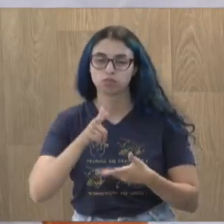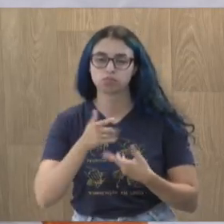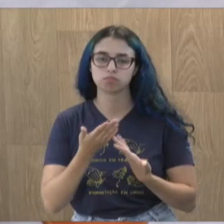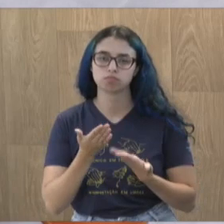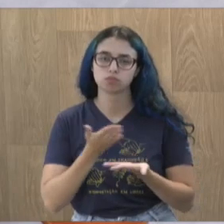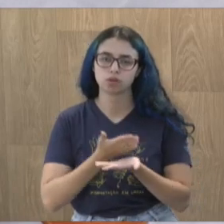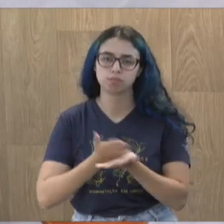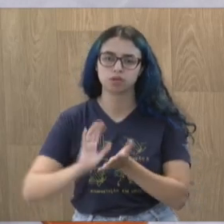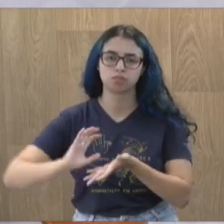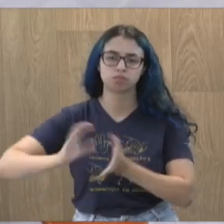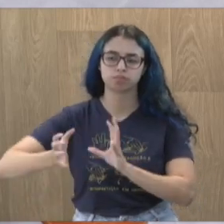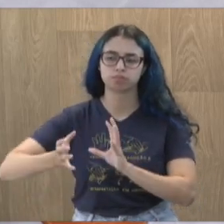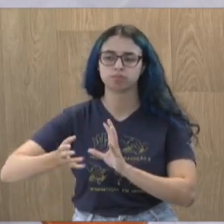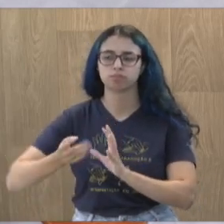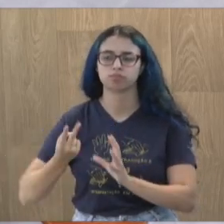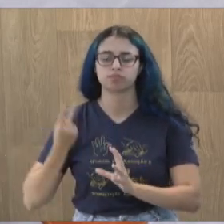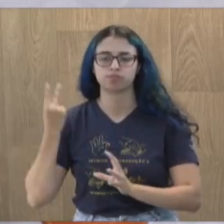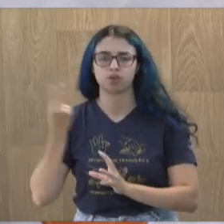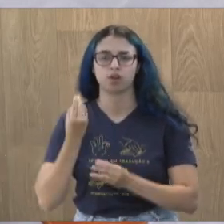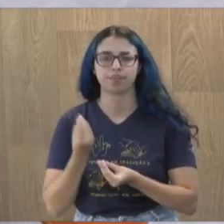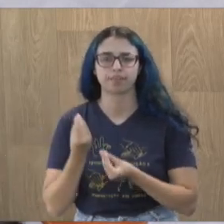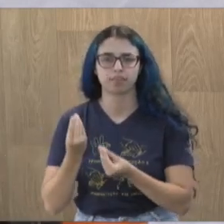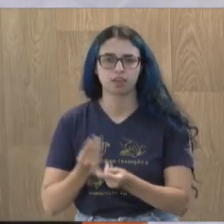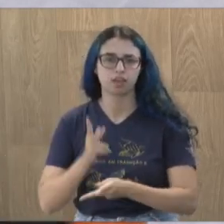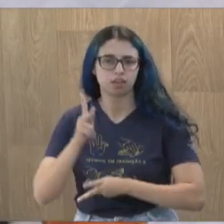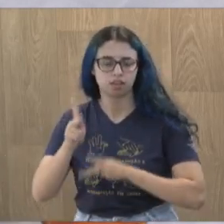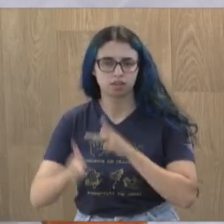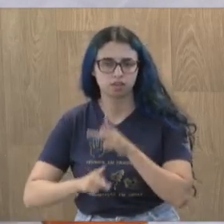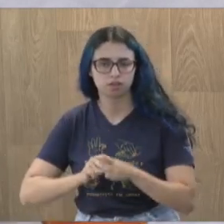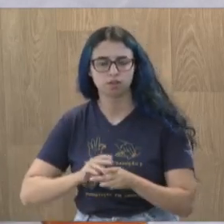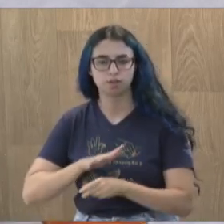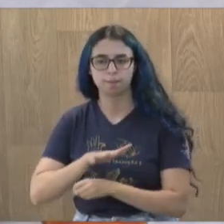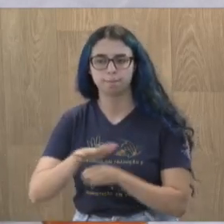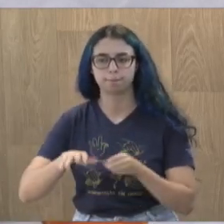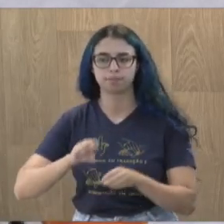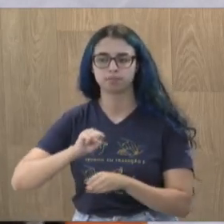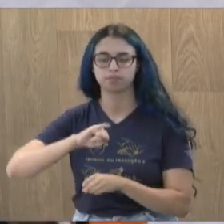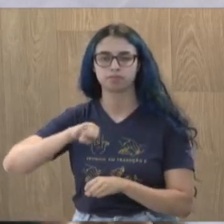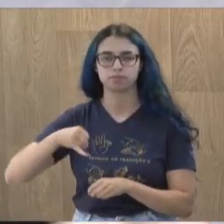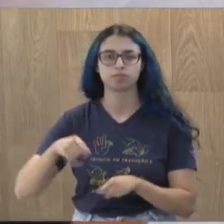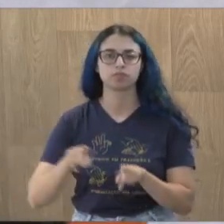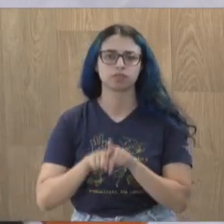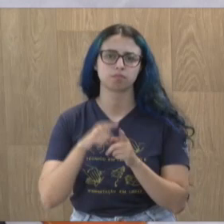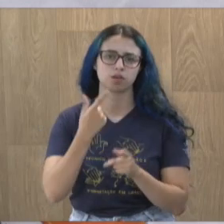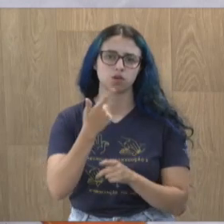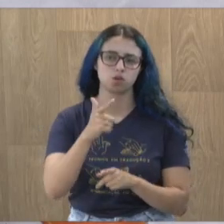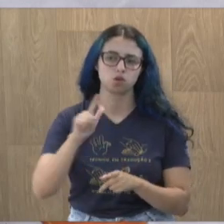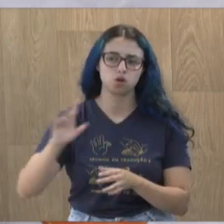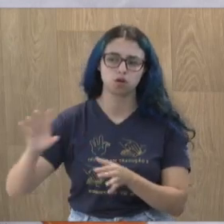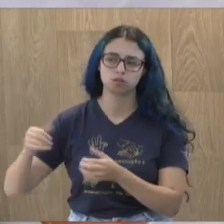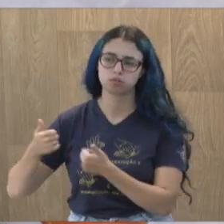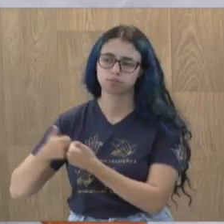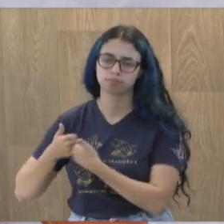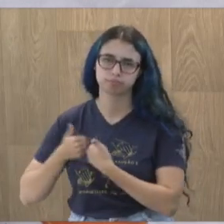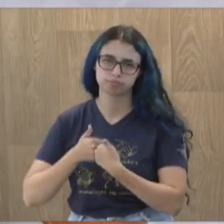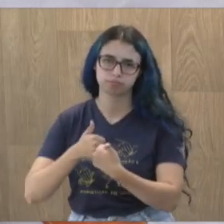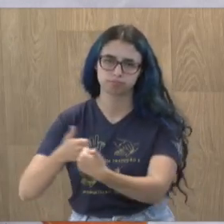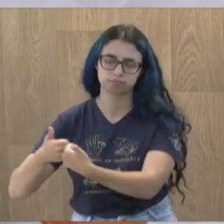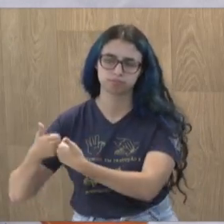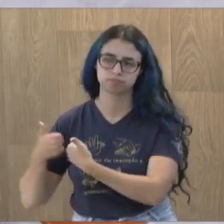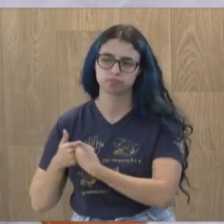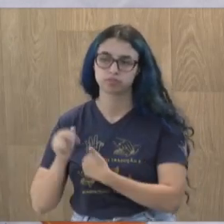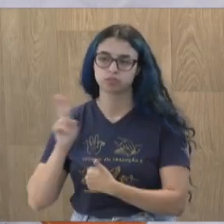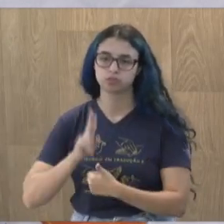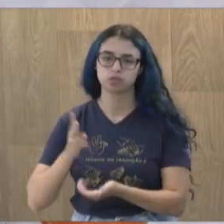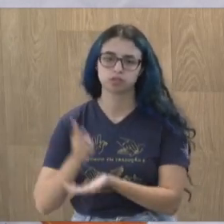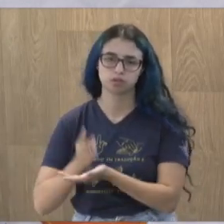fazer uma reforma digna para receber toda a população ali do bairro São José e outros bairros adjacentes também, que usam esse